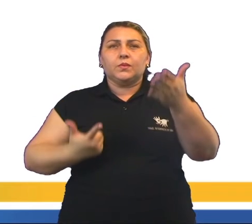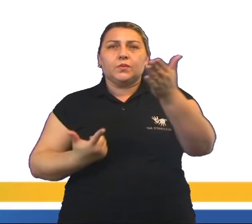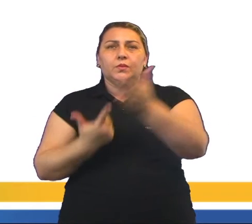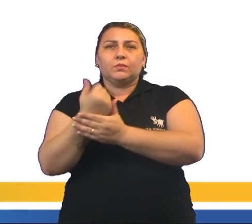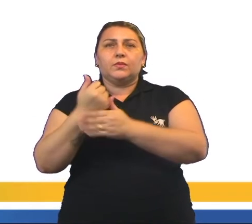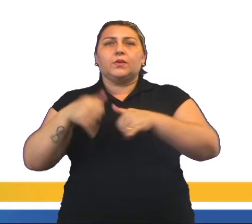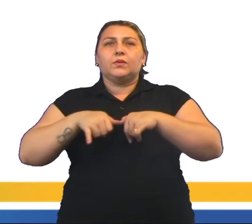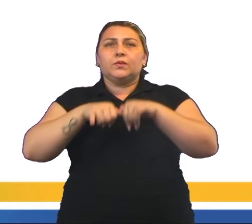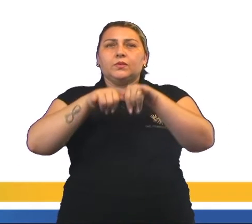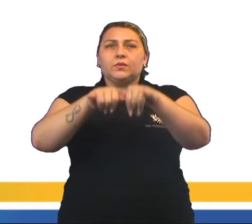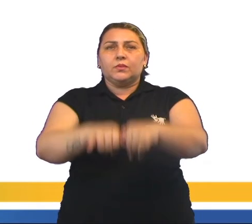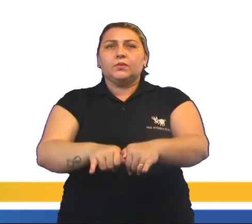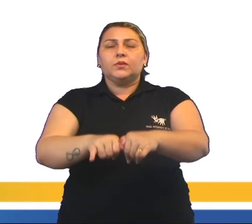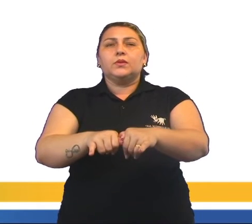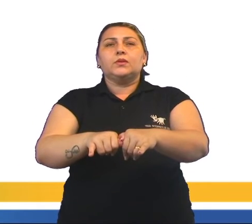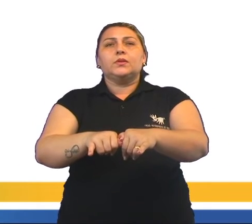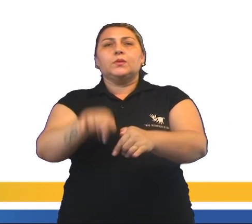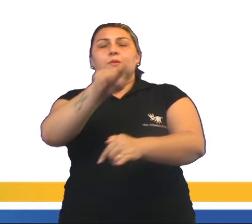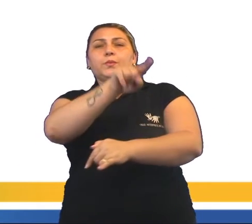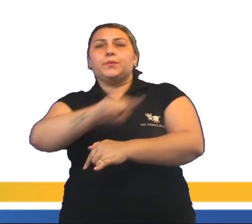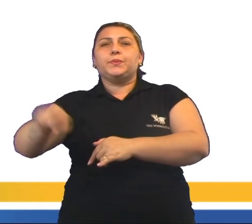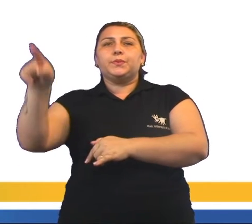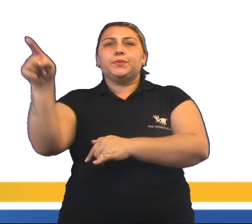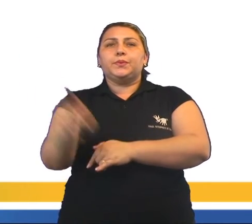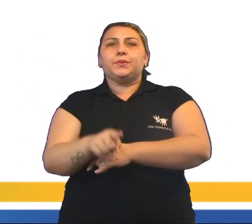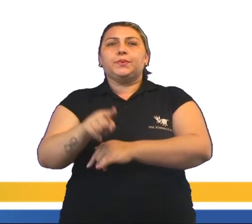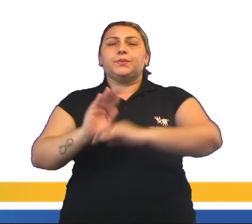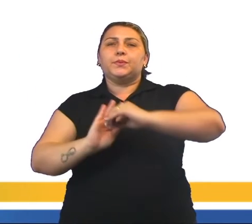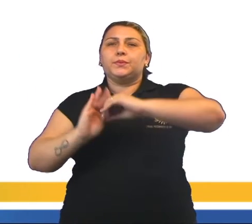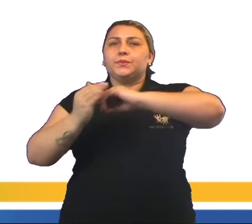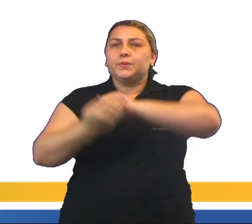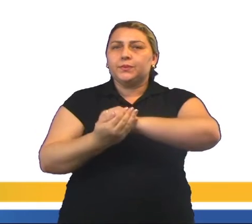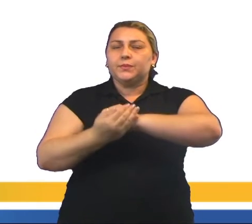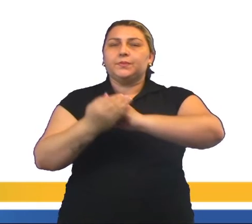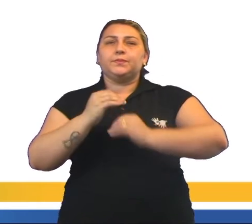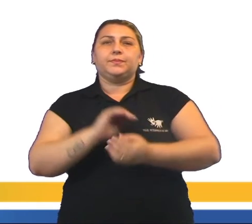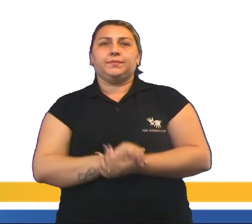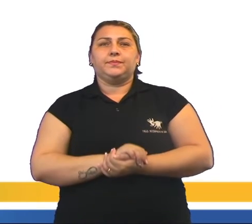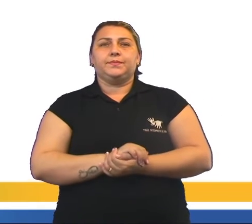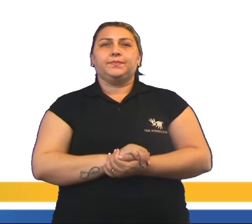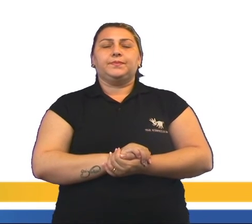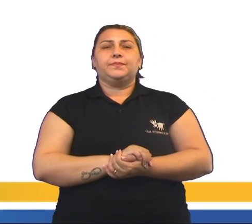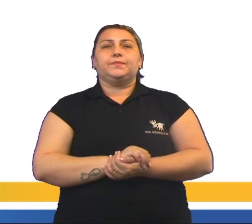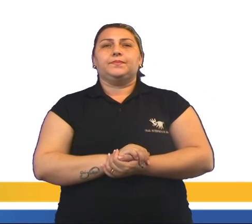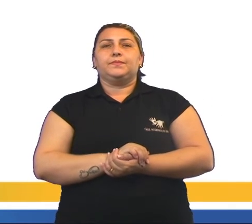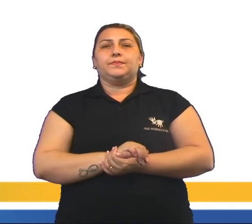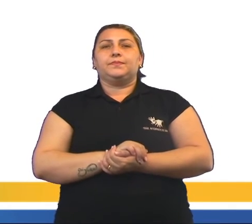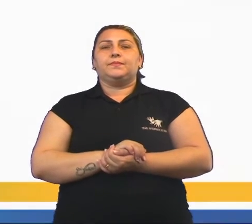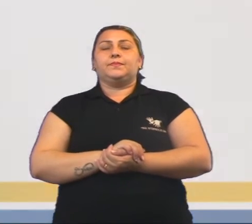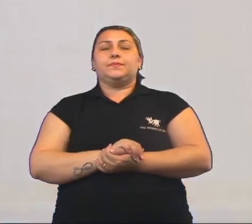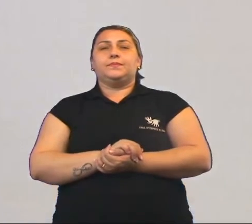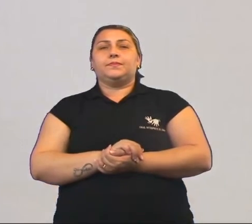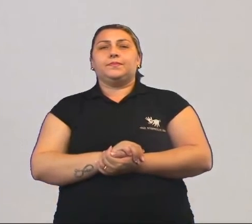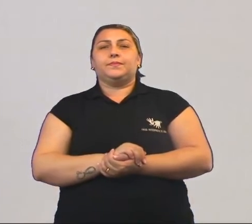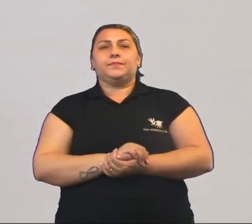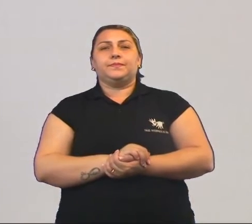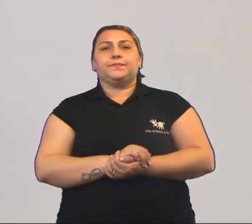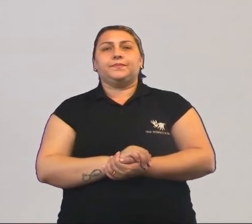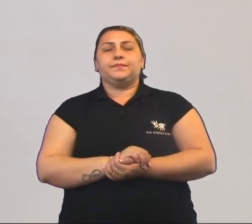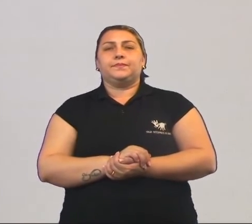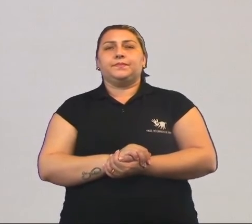de produtos comprados em mercados para a eliminação do coronavírus. Vamos aqui